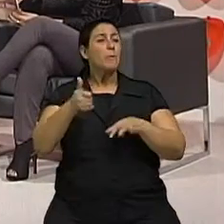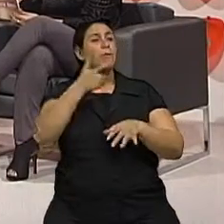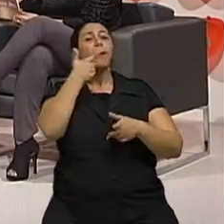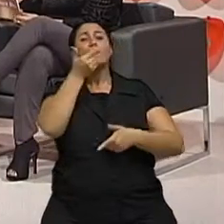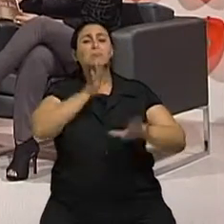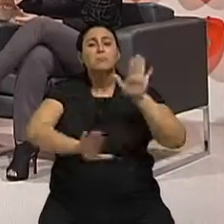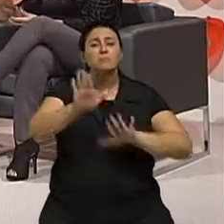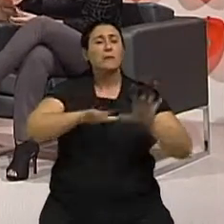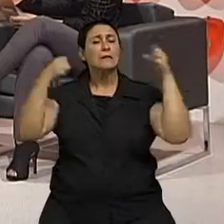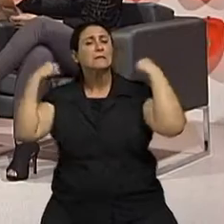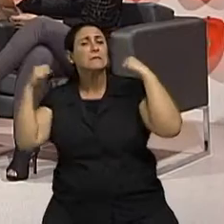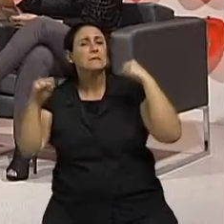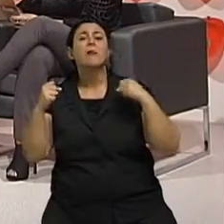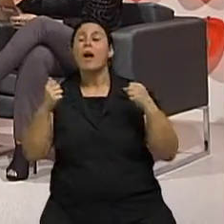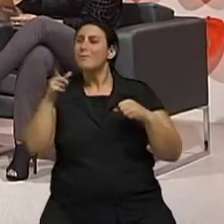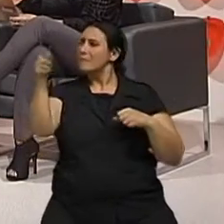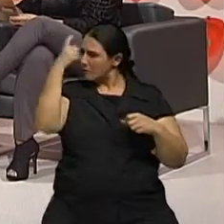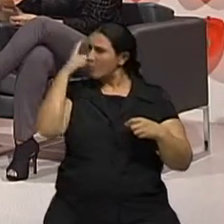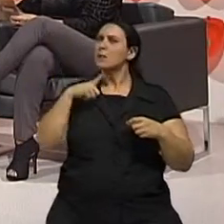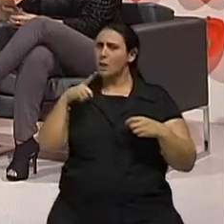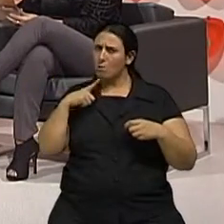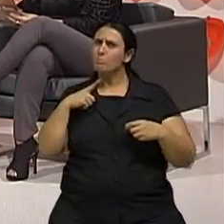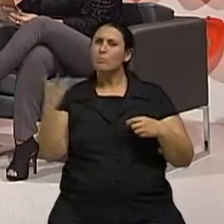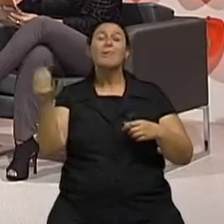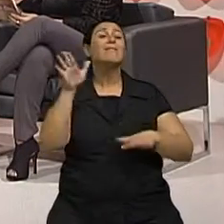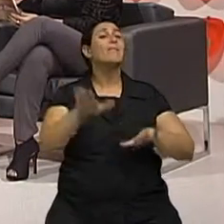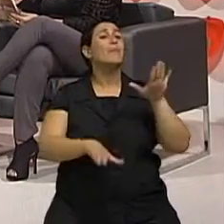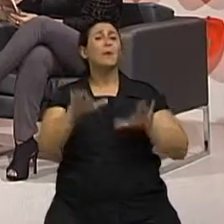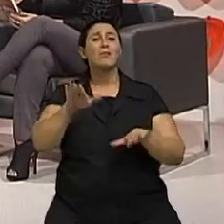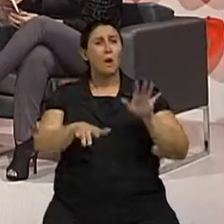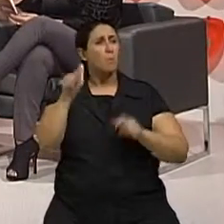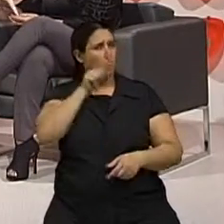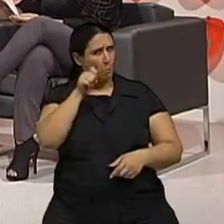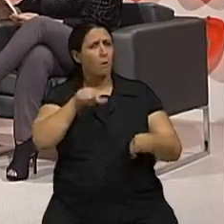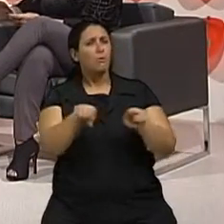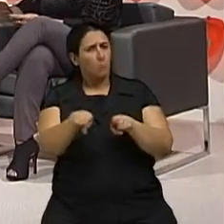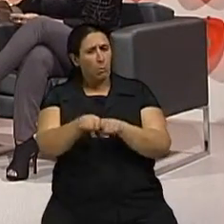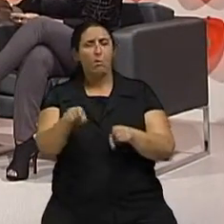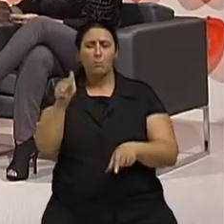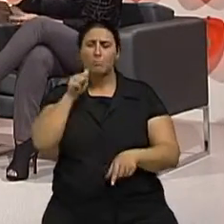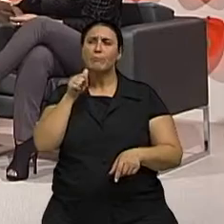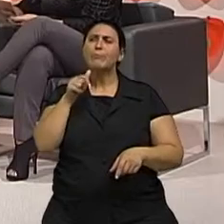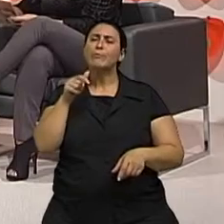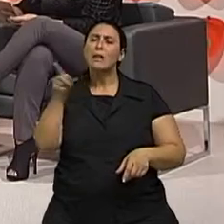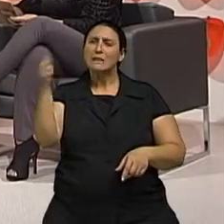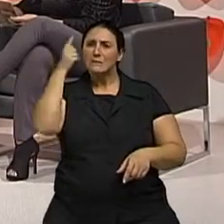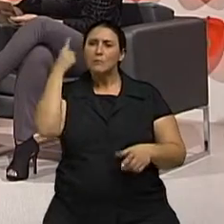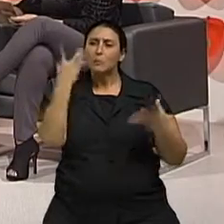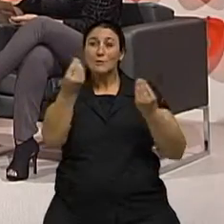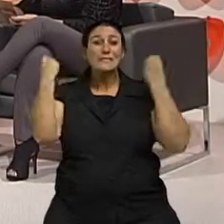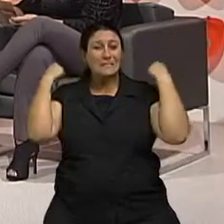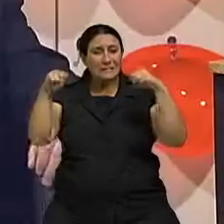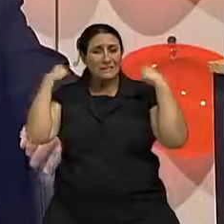para fazer exercício e para diminuir, né? Olha, depende, sabe? Depende? É, depende. Tem mulher que é renitente. É, para quem frequenta a academia, sabe